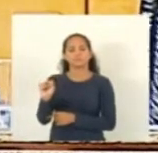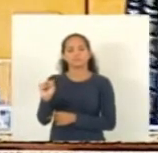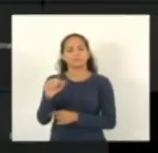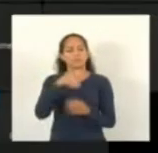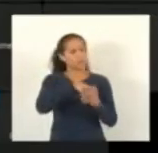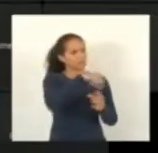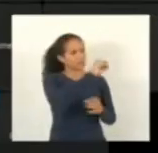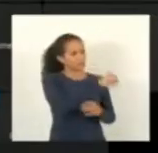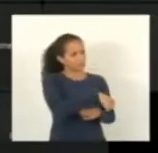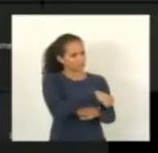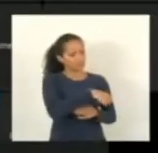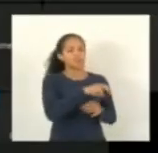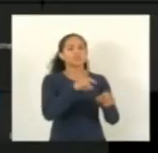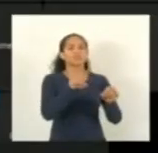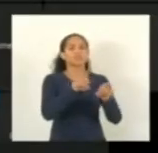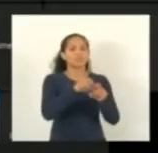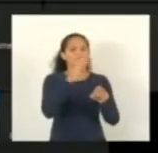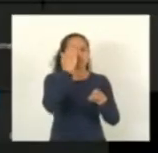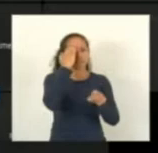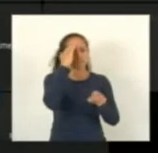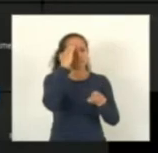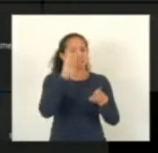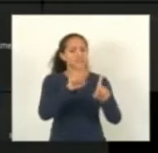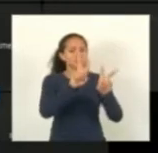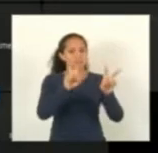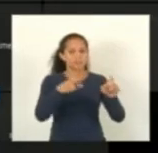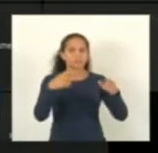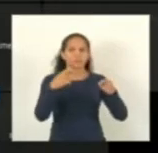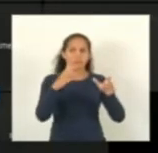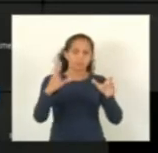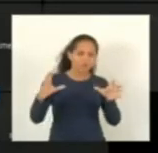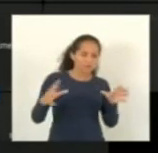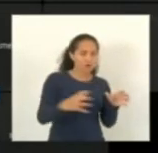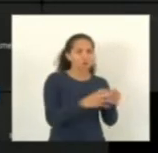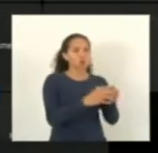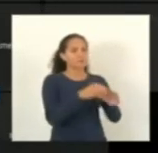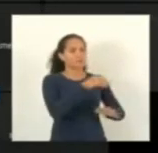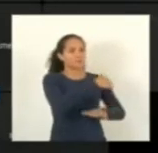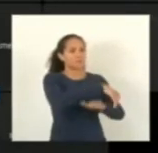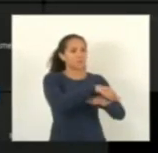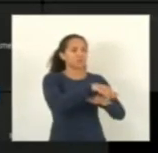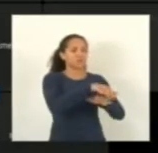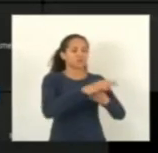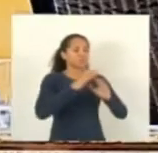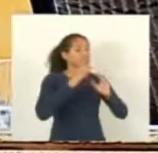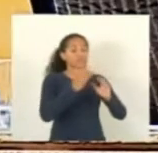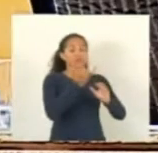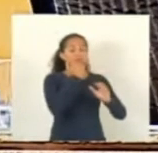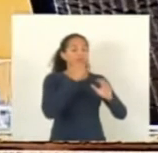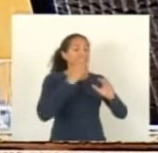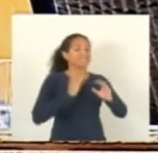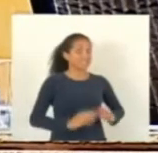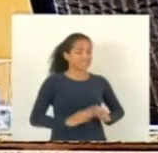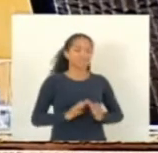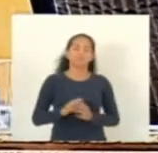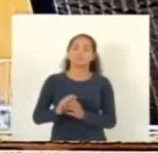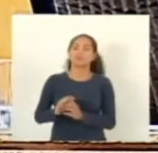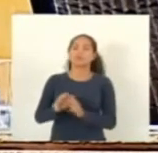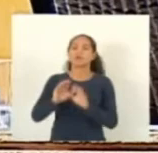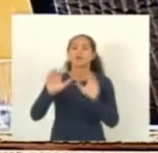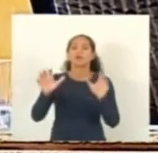voto sim entendo que essa matéria também deveria passar pela comissão de cidadania mas meu voto é sim vota sim deputado